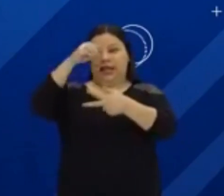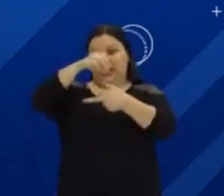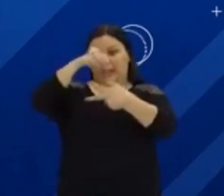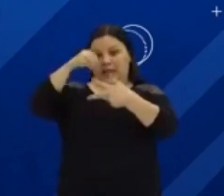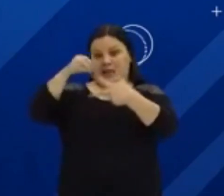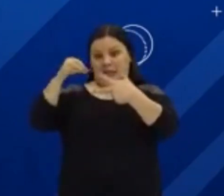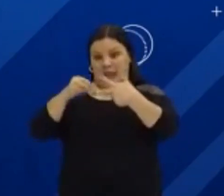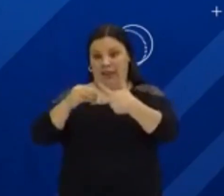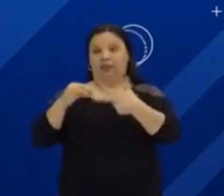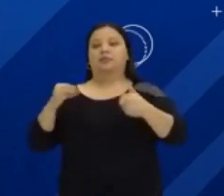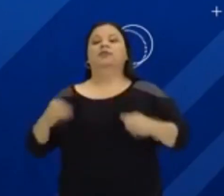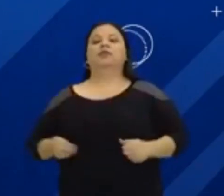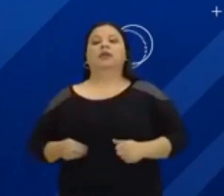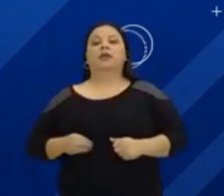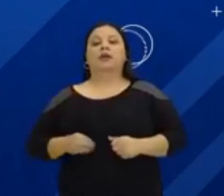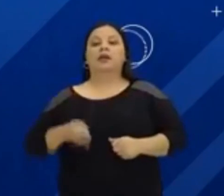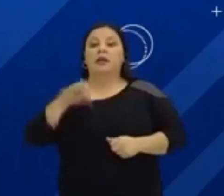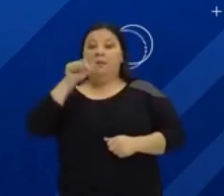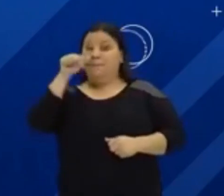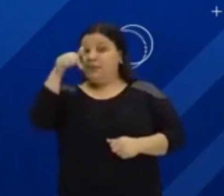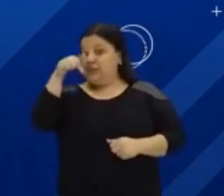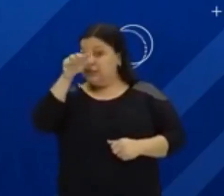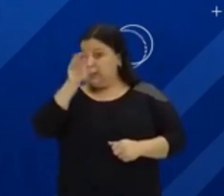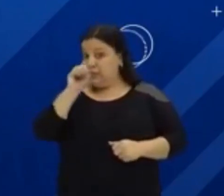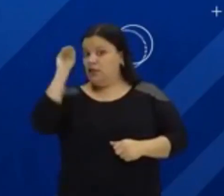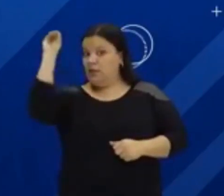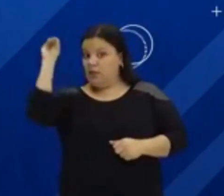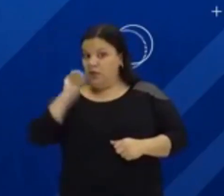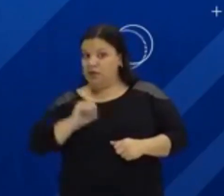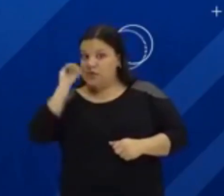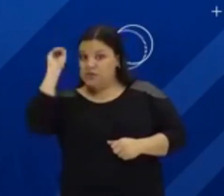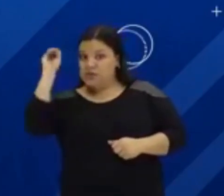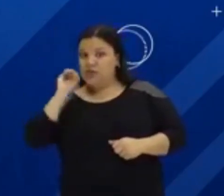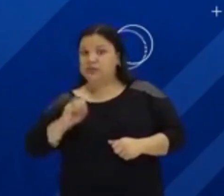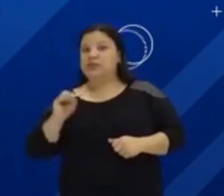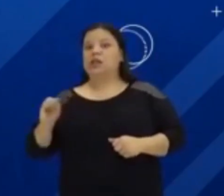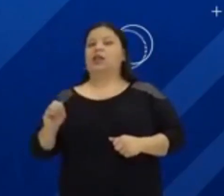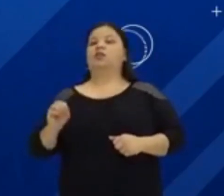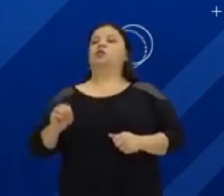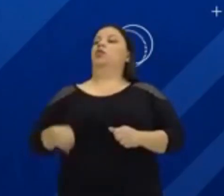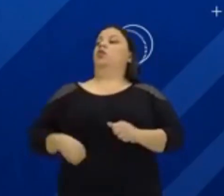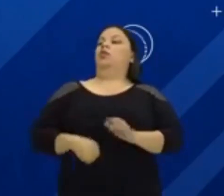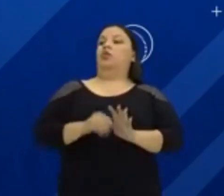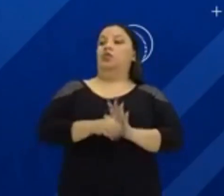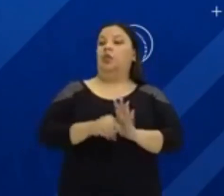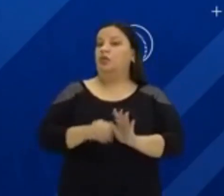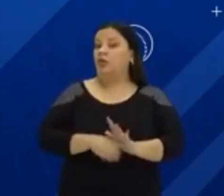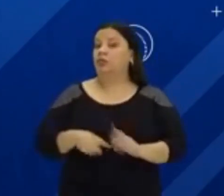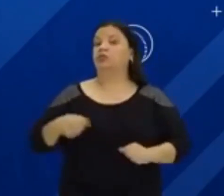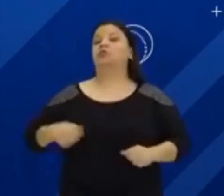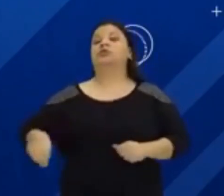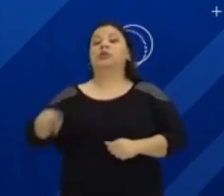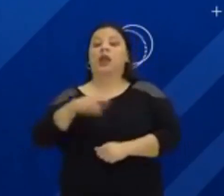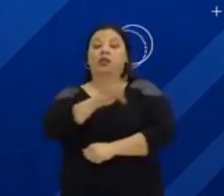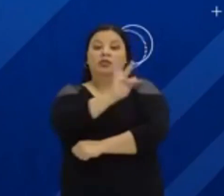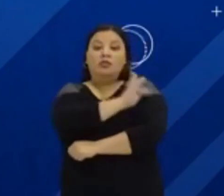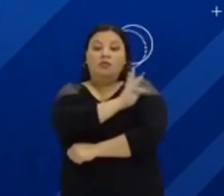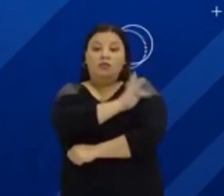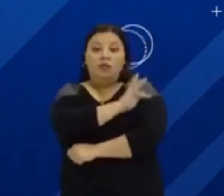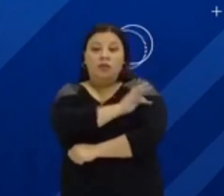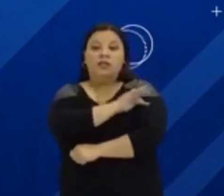mais de 70% dos conteúdos que são cobrados na prova do ENEM são do ensino fundamental? lá vai a dica